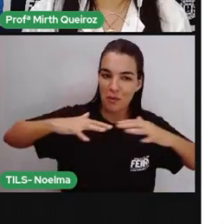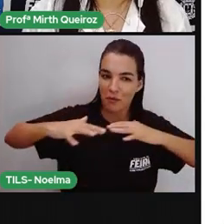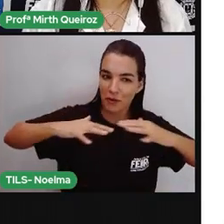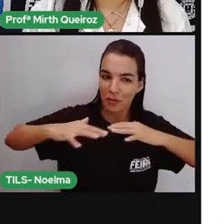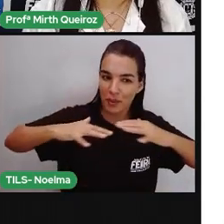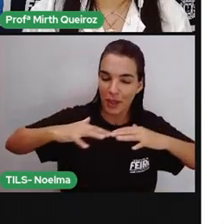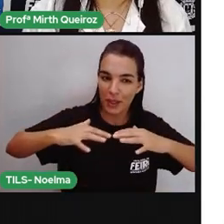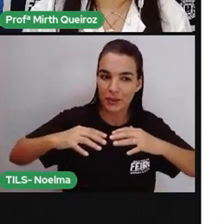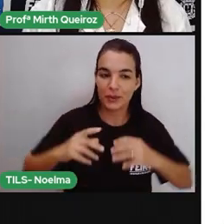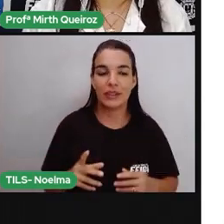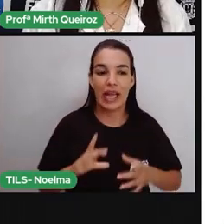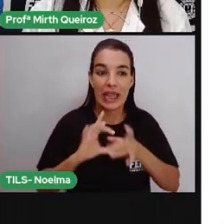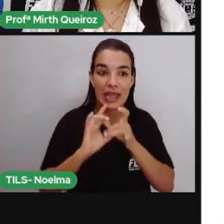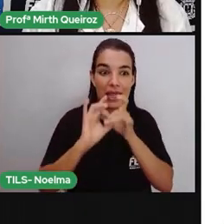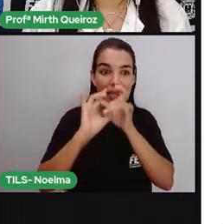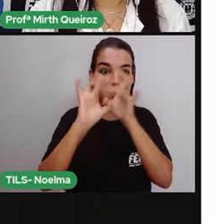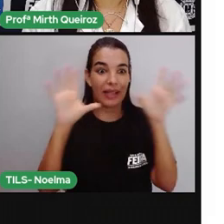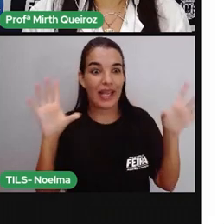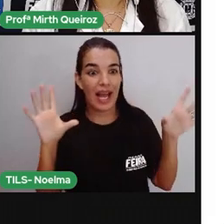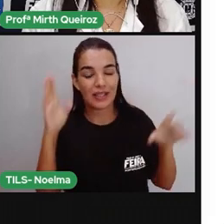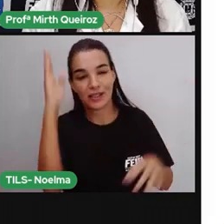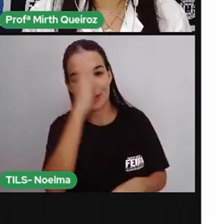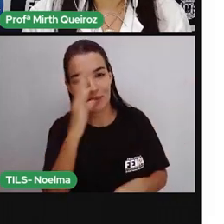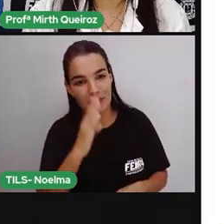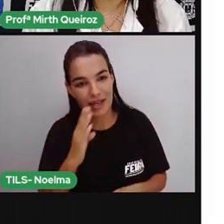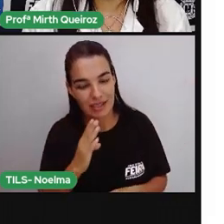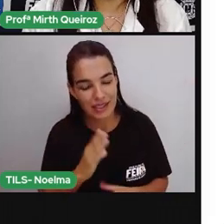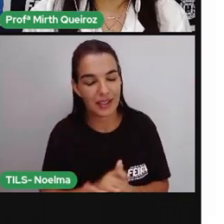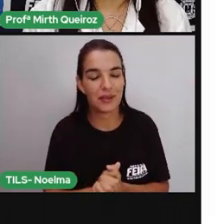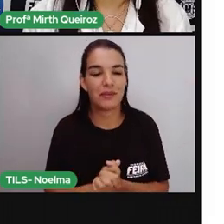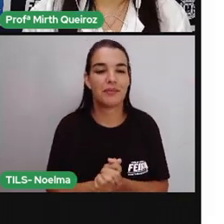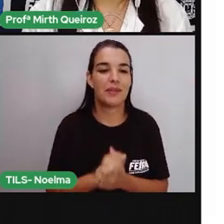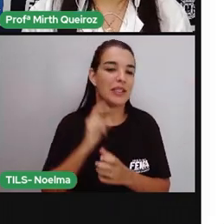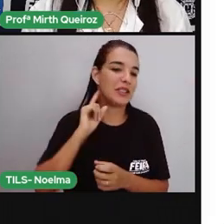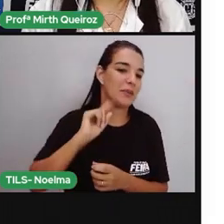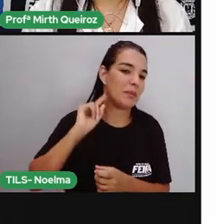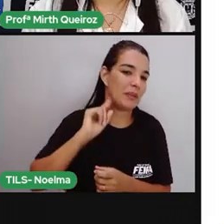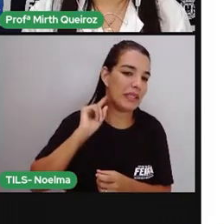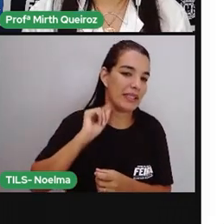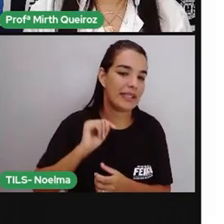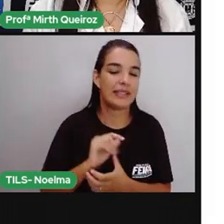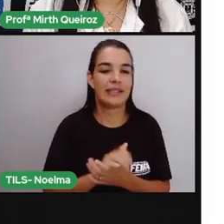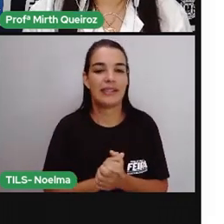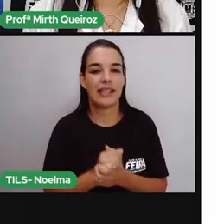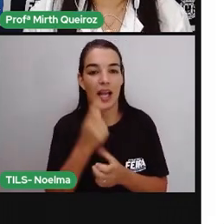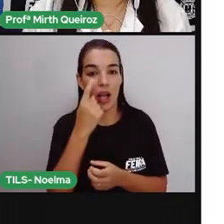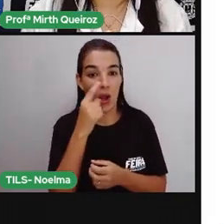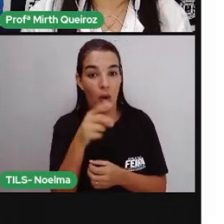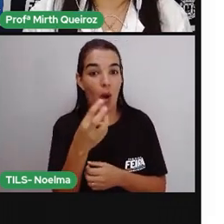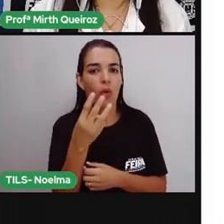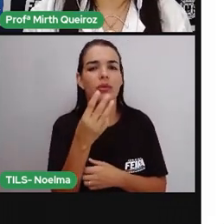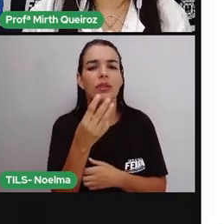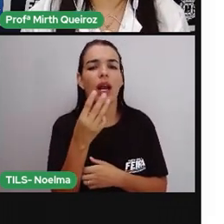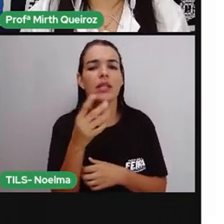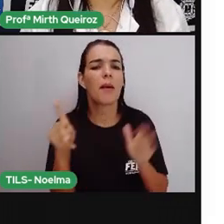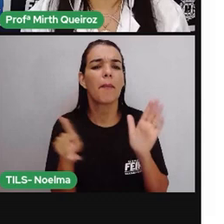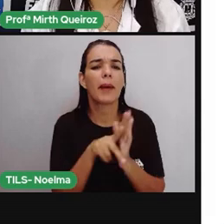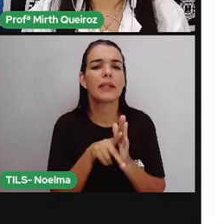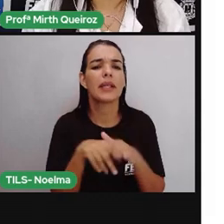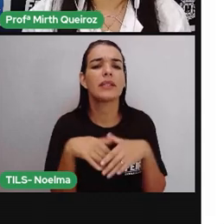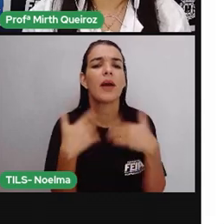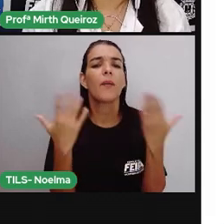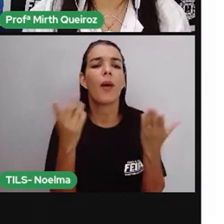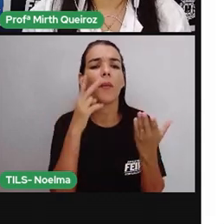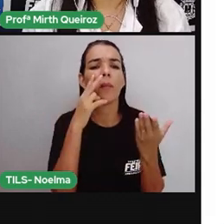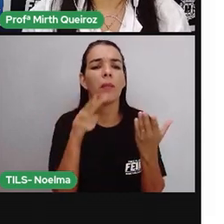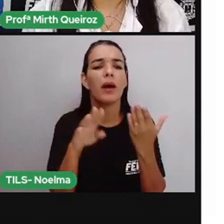de independência, que foi denominado Confidência Mineira. Esse número três, ele pertence a que